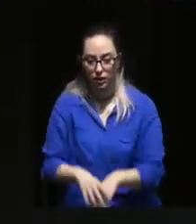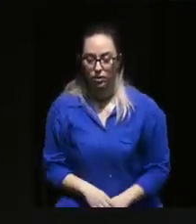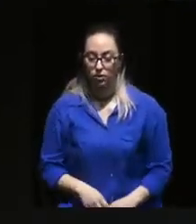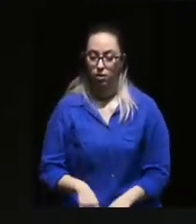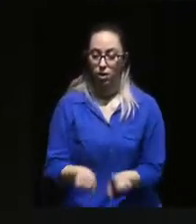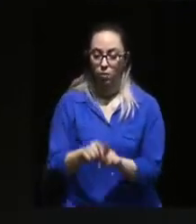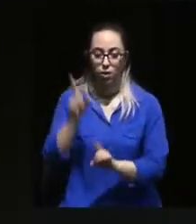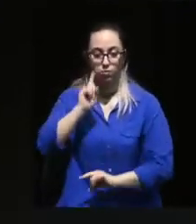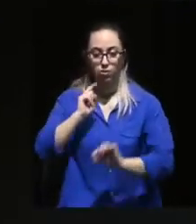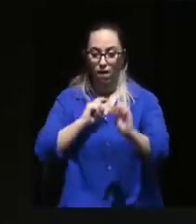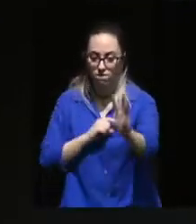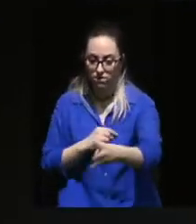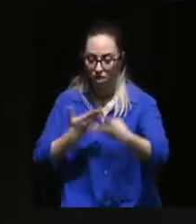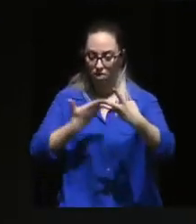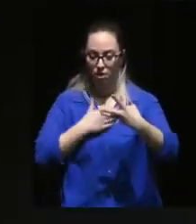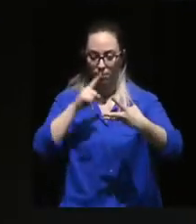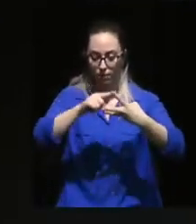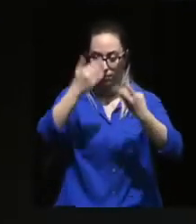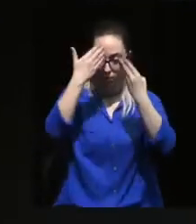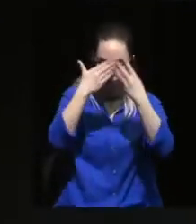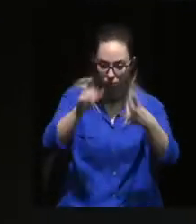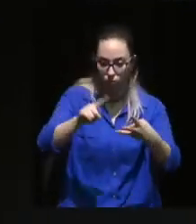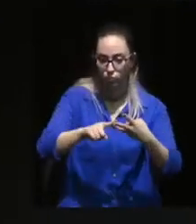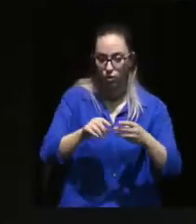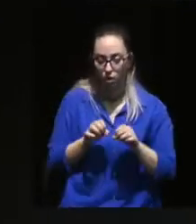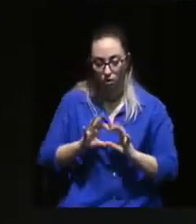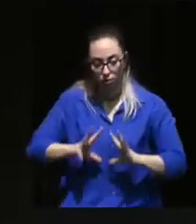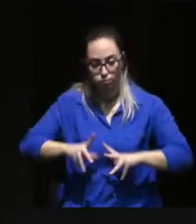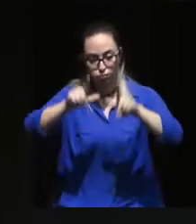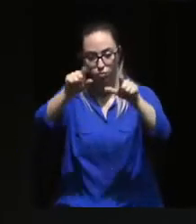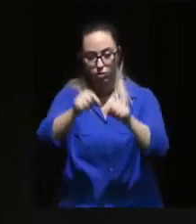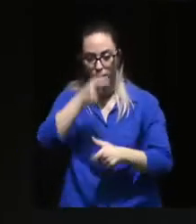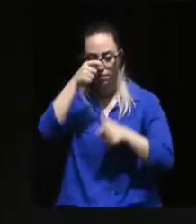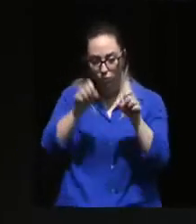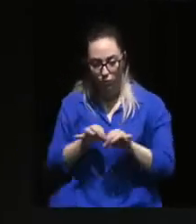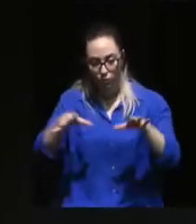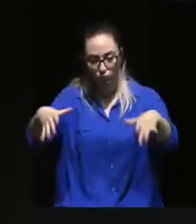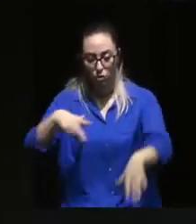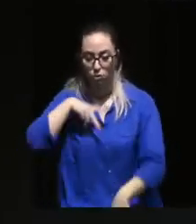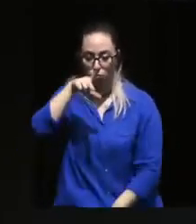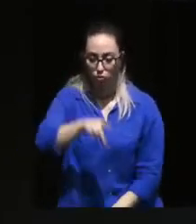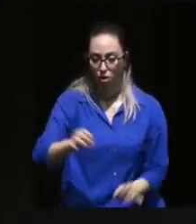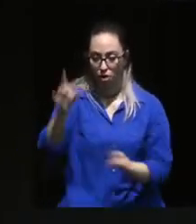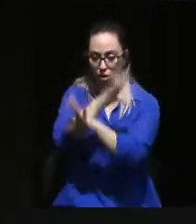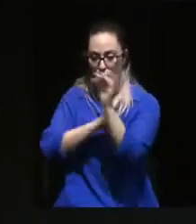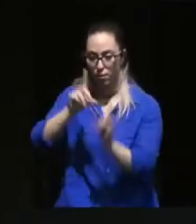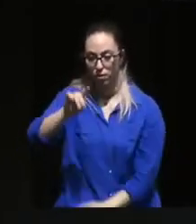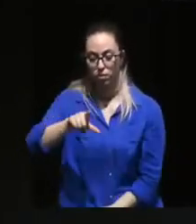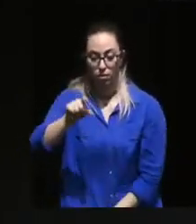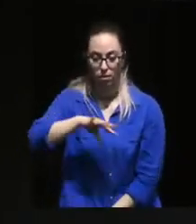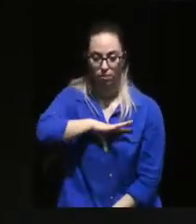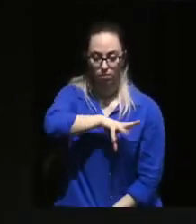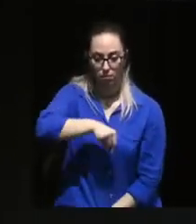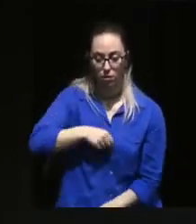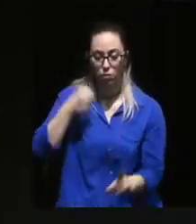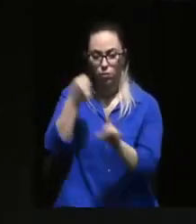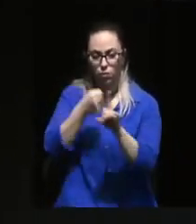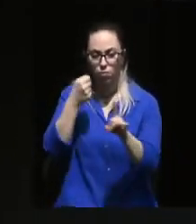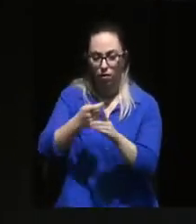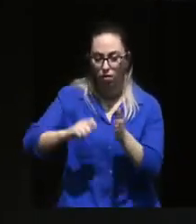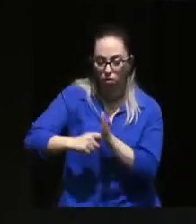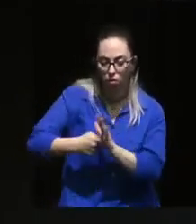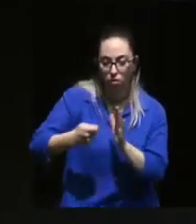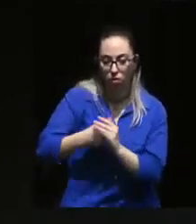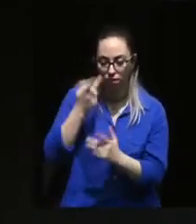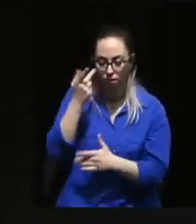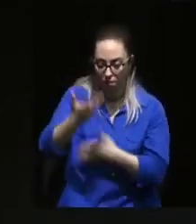3D, democratizar, desenvolver, descolonizar para Portugal, Europa e mundo, para o combate às ameaças que vivemos e para